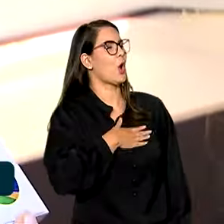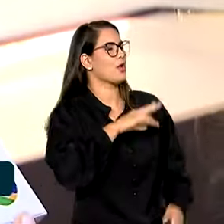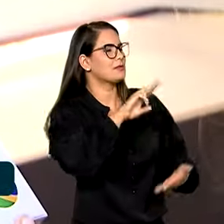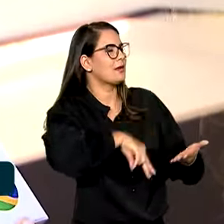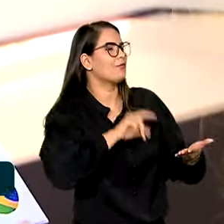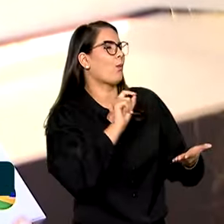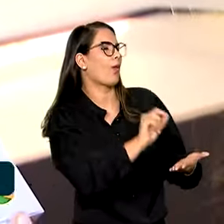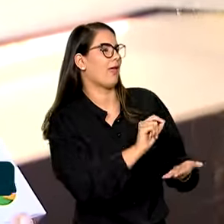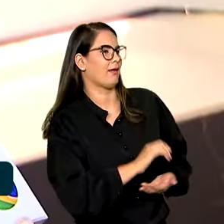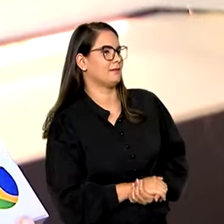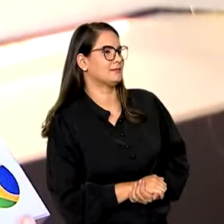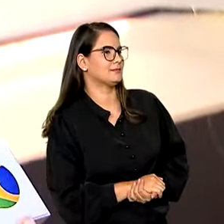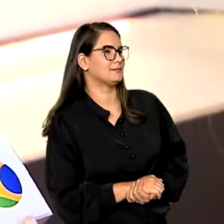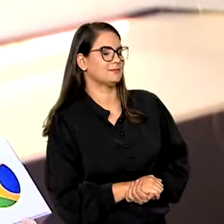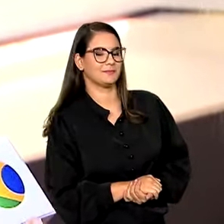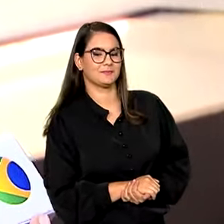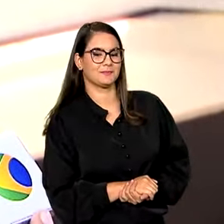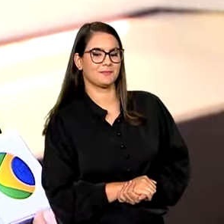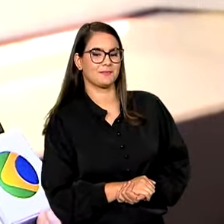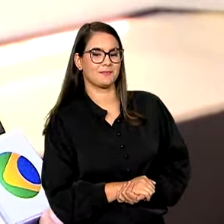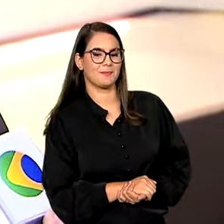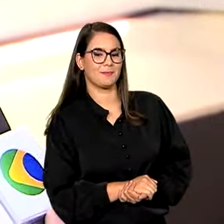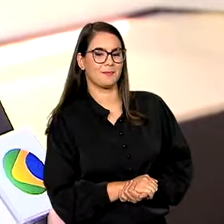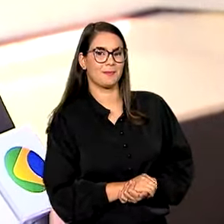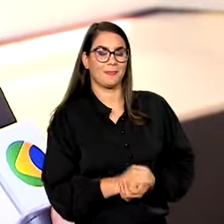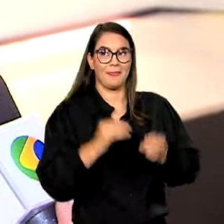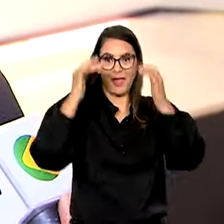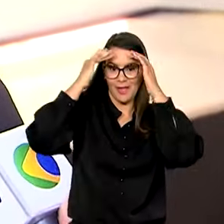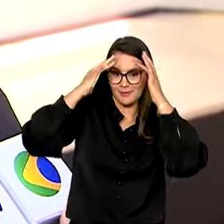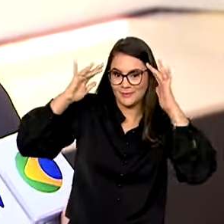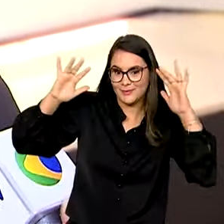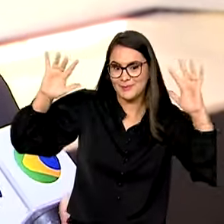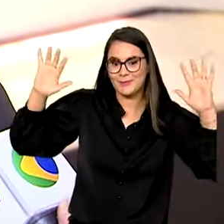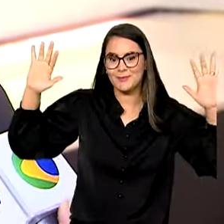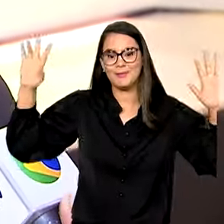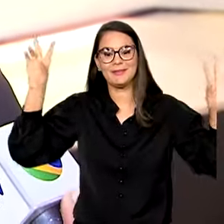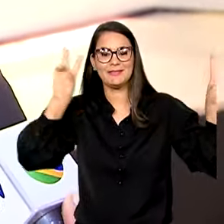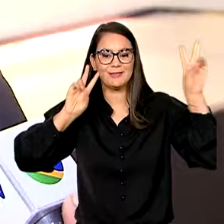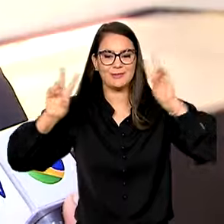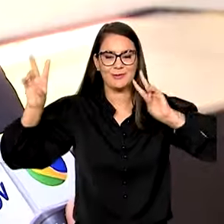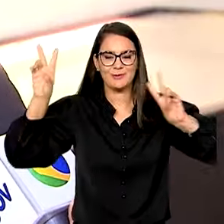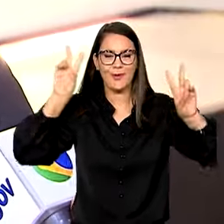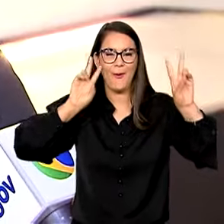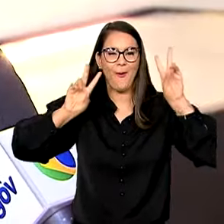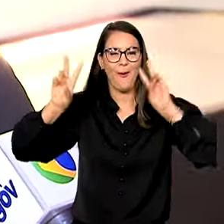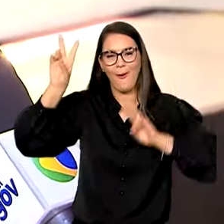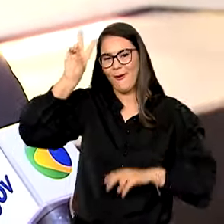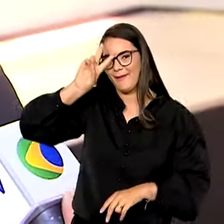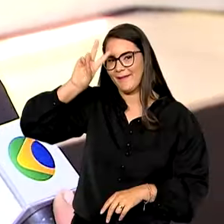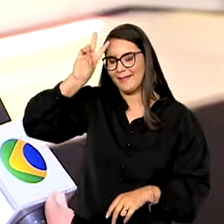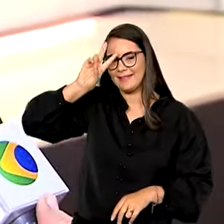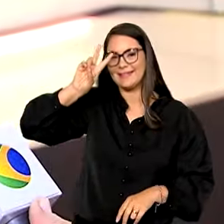um livro? É da aventura, das histórias e